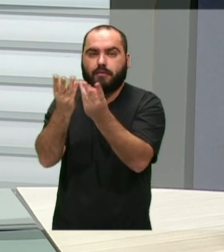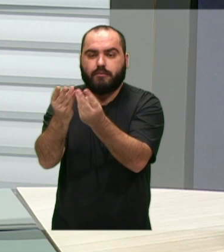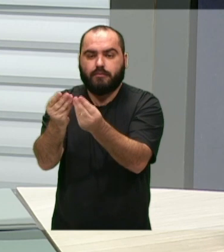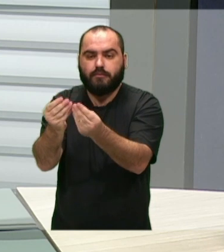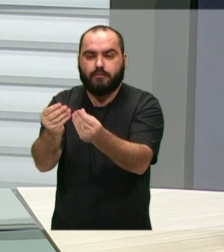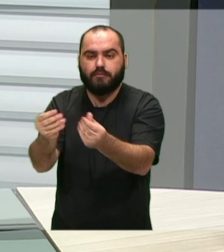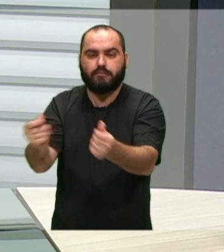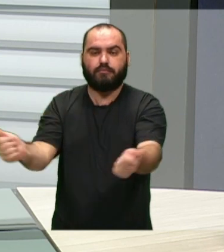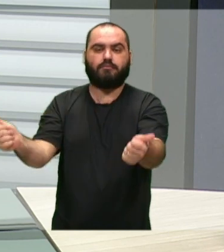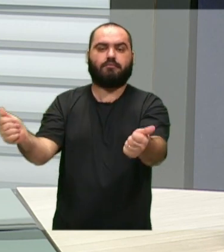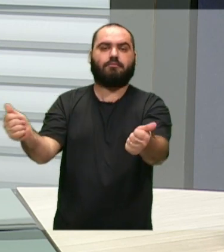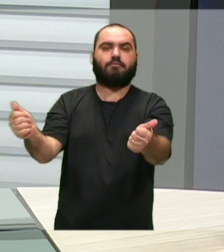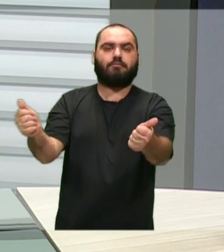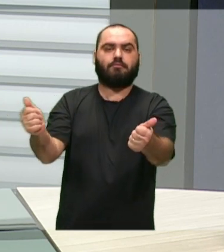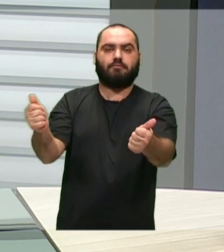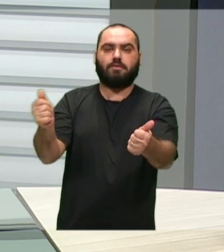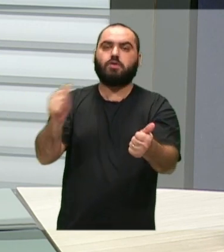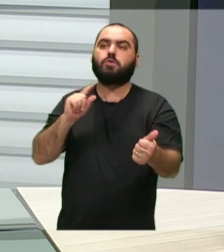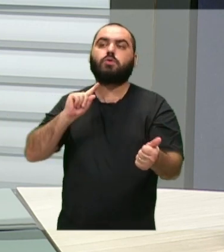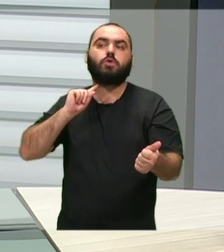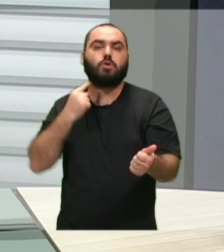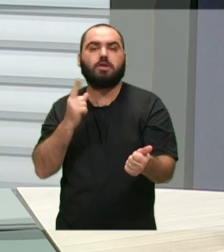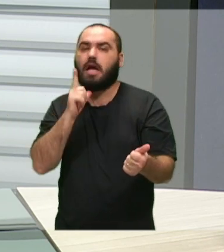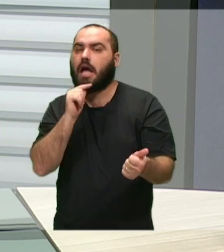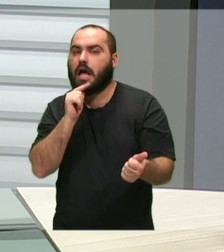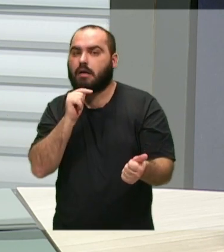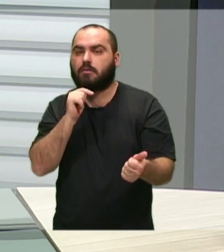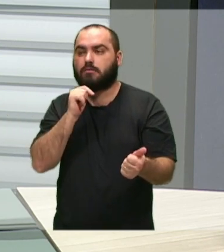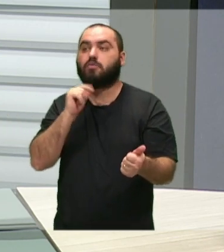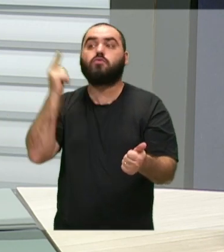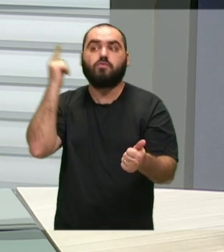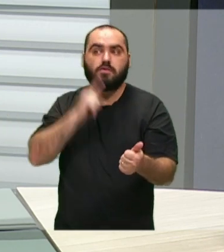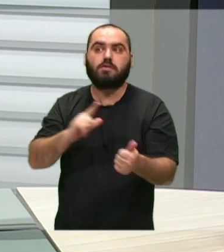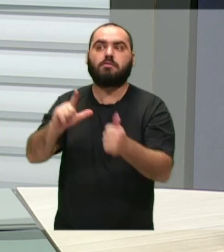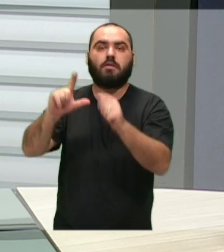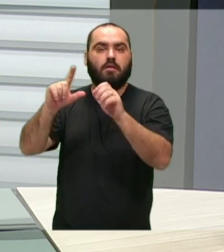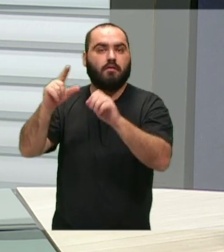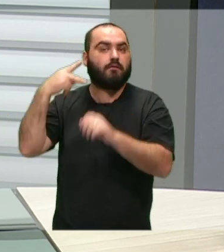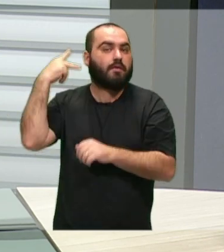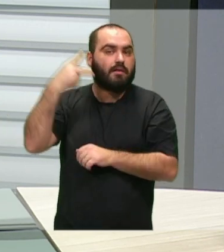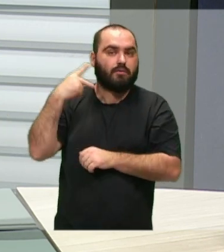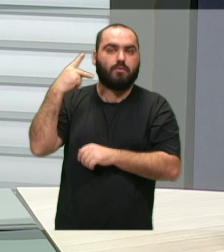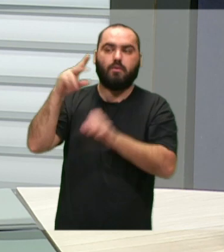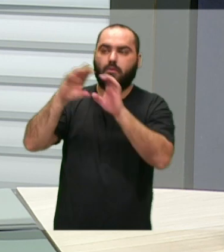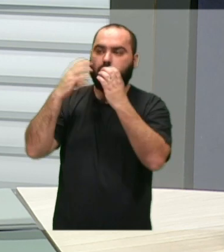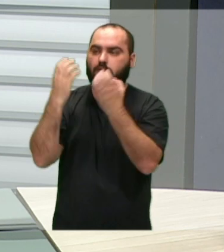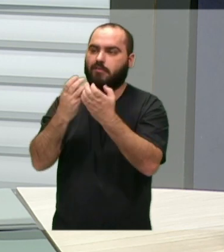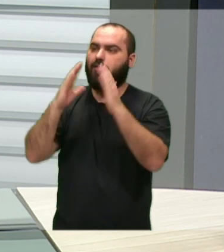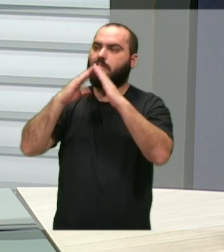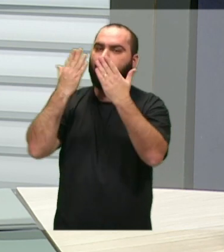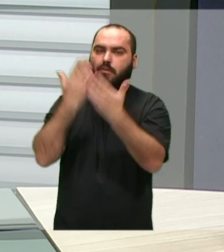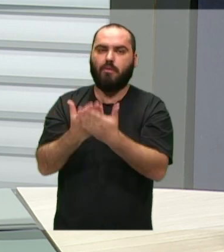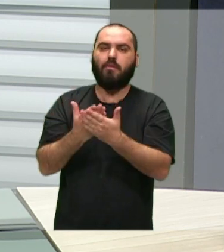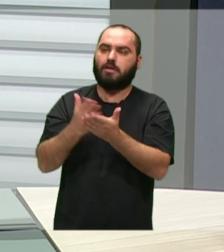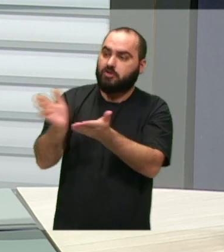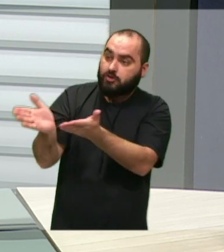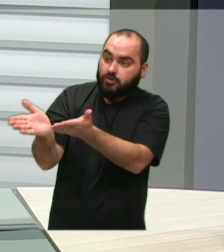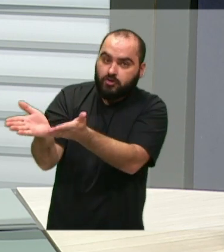freático das regiões e nós conseguimos, junto com a comunidade, vereadores, instituições, servidores, escolas, tirar,